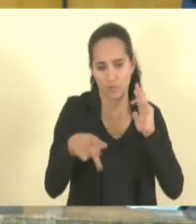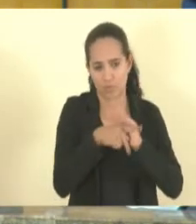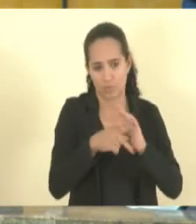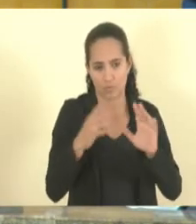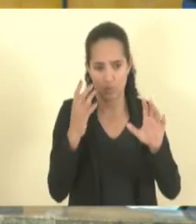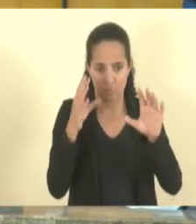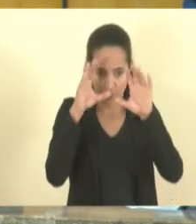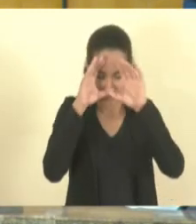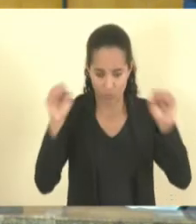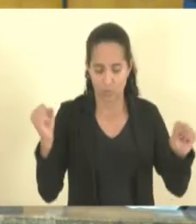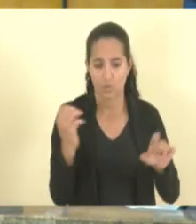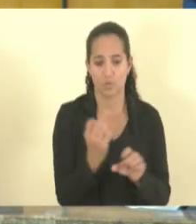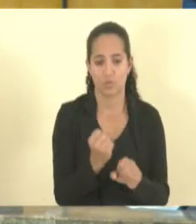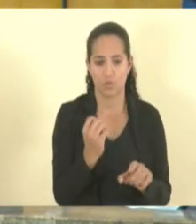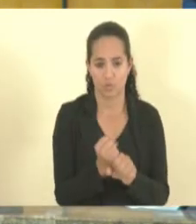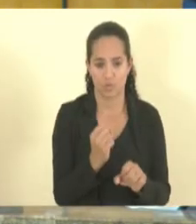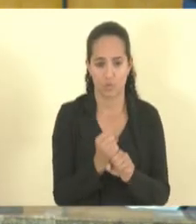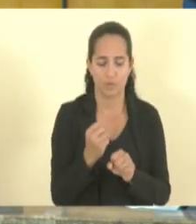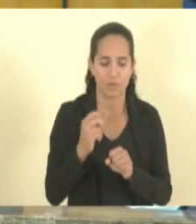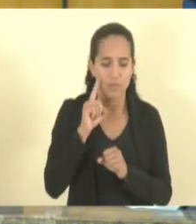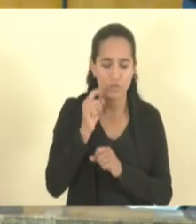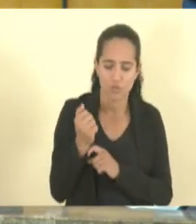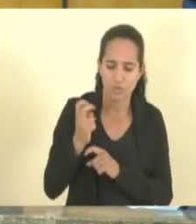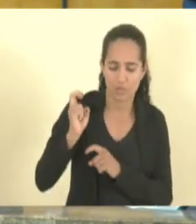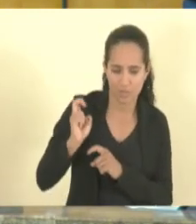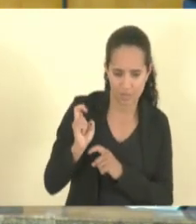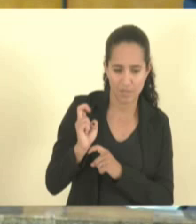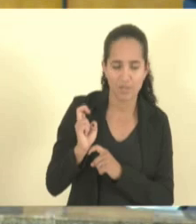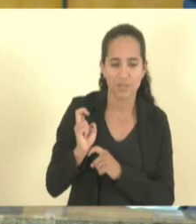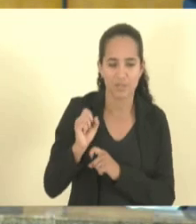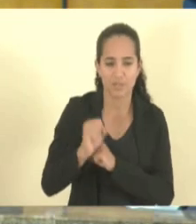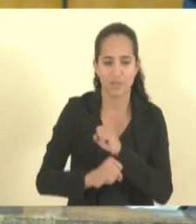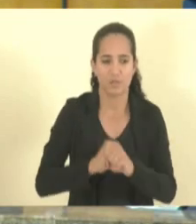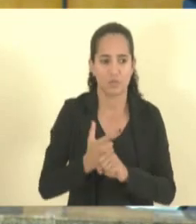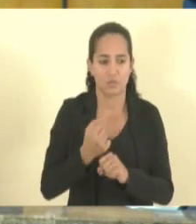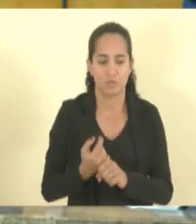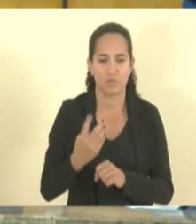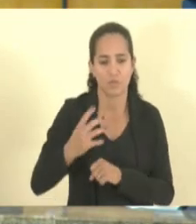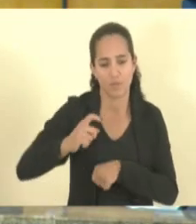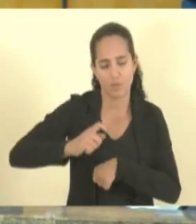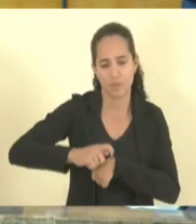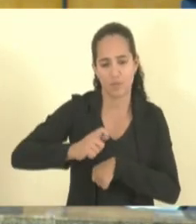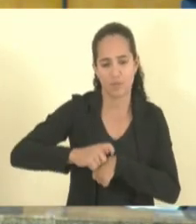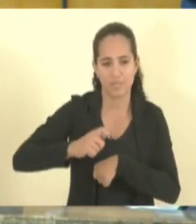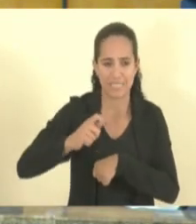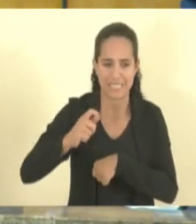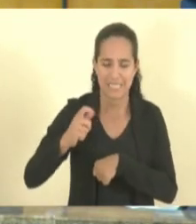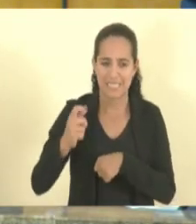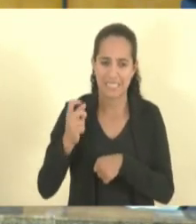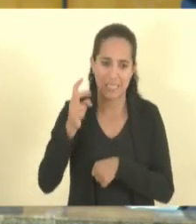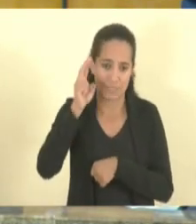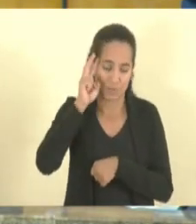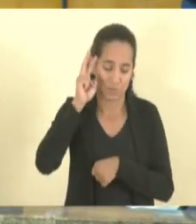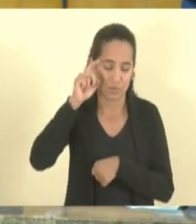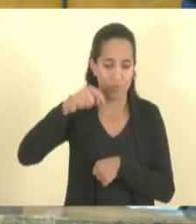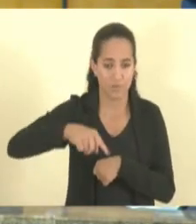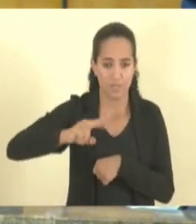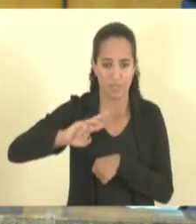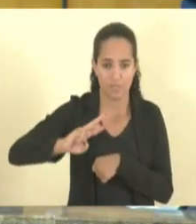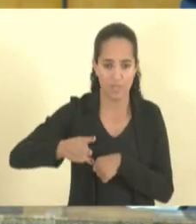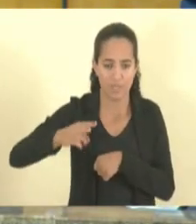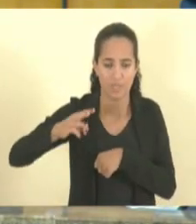esta sessão ocorrerá no dia 15 de julho de 2024 segunda-feira às 13h30 aqui no plenário de Seu Cardoso